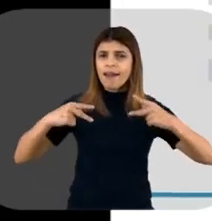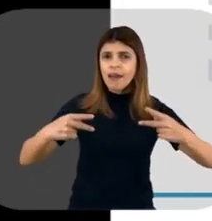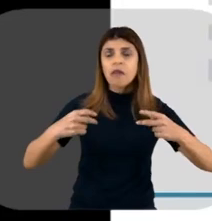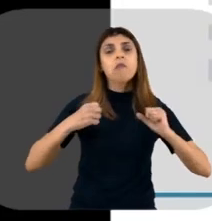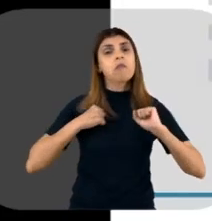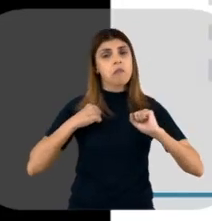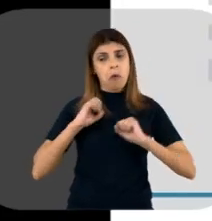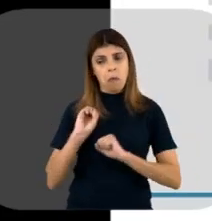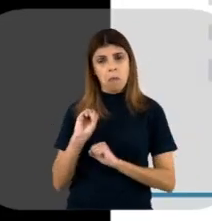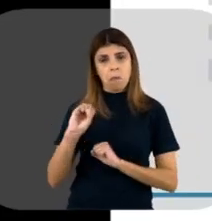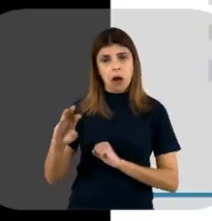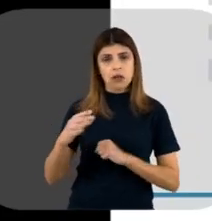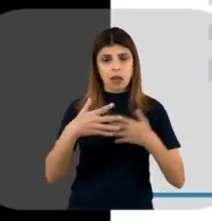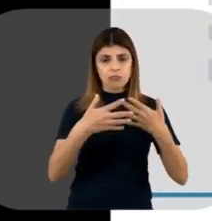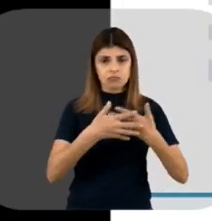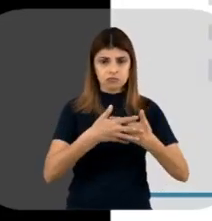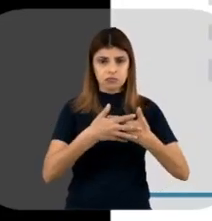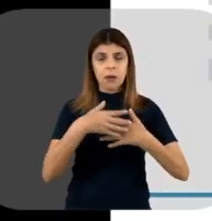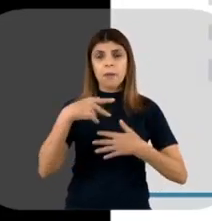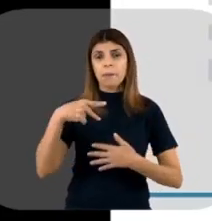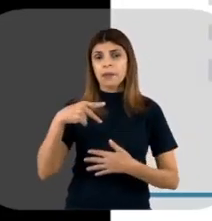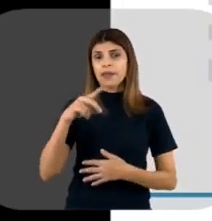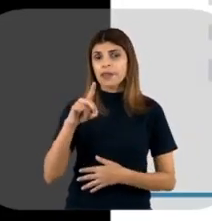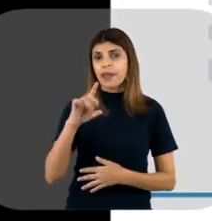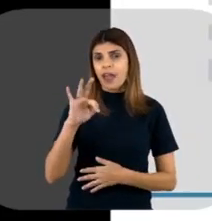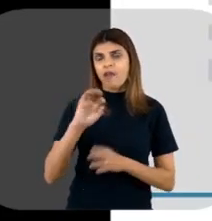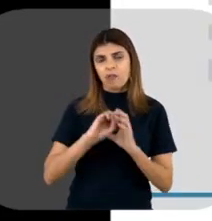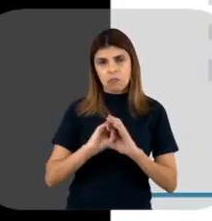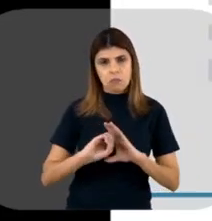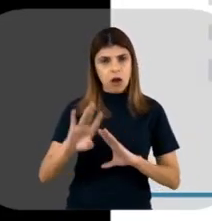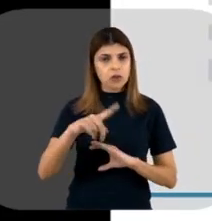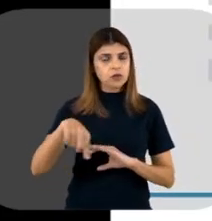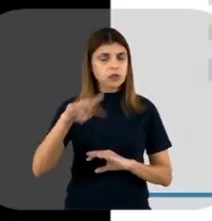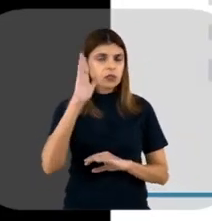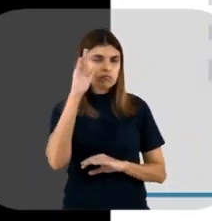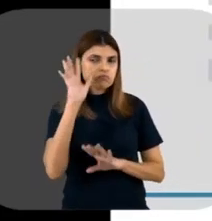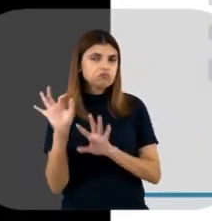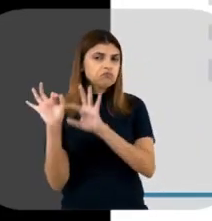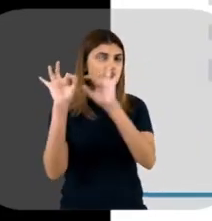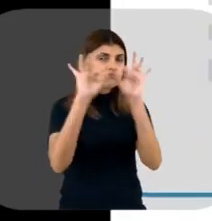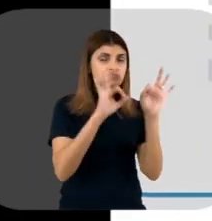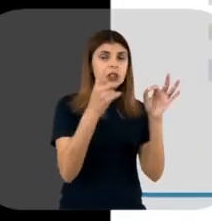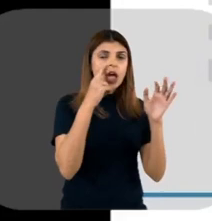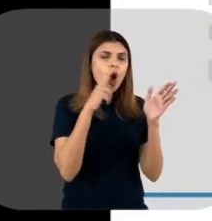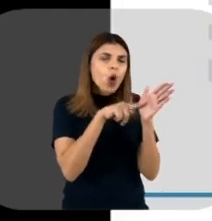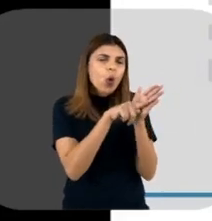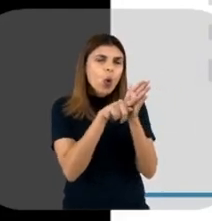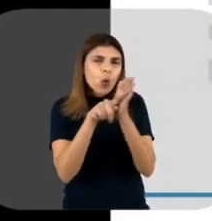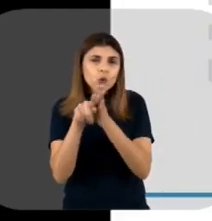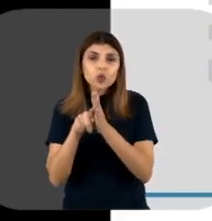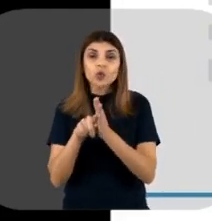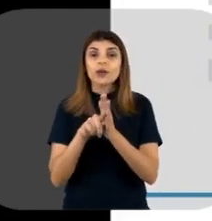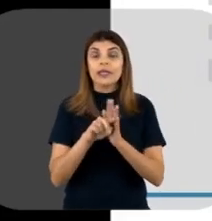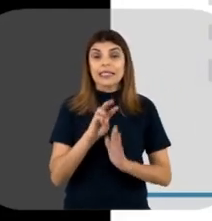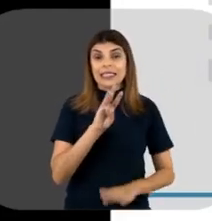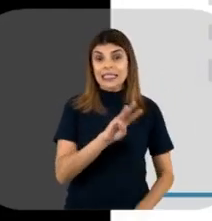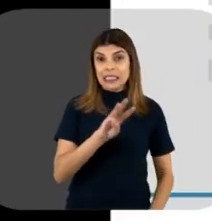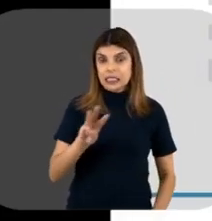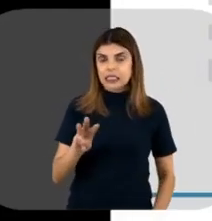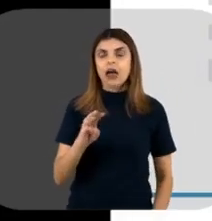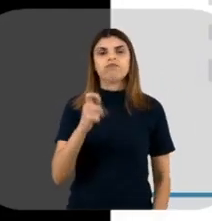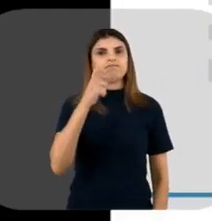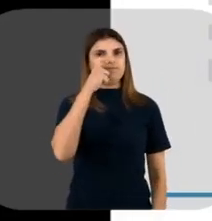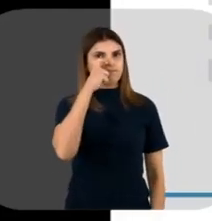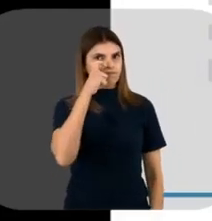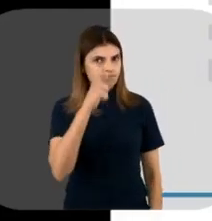que depois eu posso passar a apresentação em PDF para vocês. E se vocês quiserem consultar, esse site aqui é um